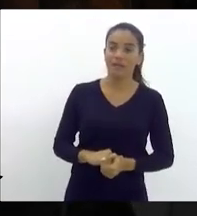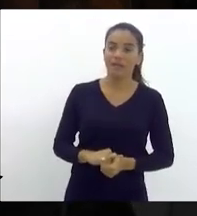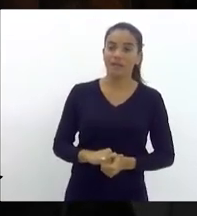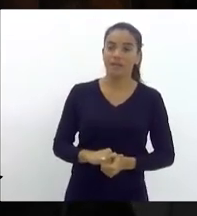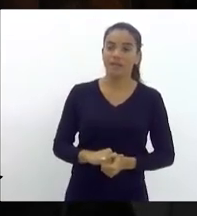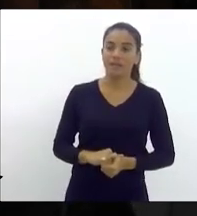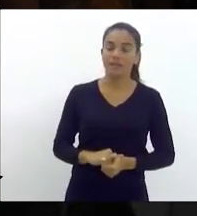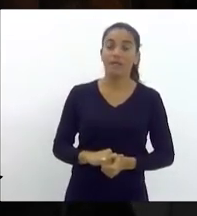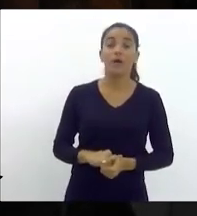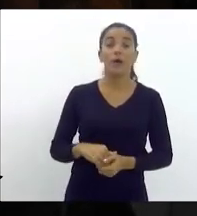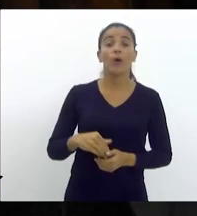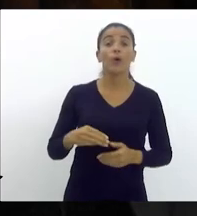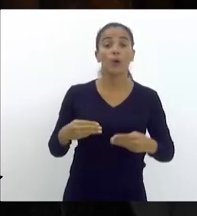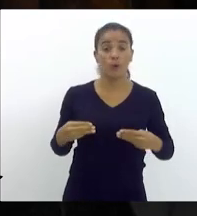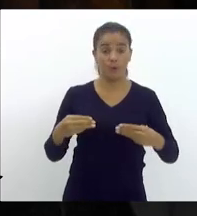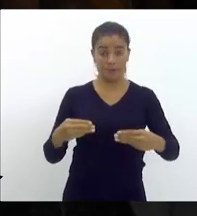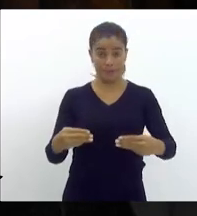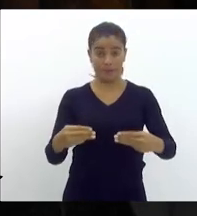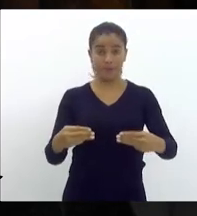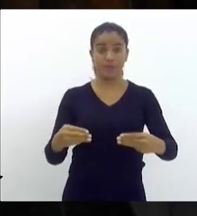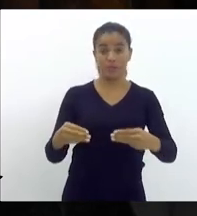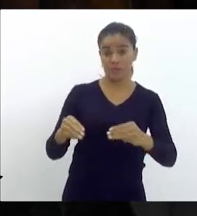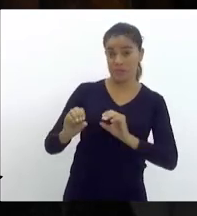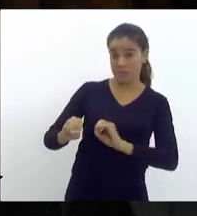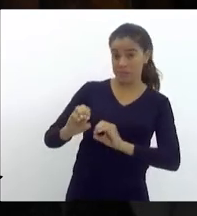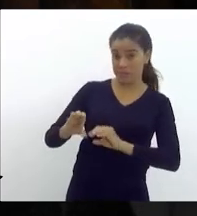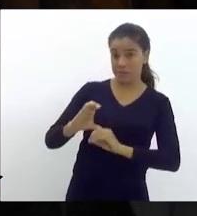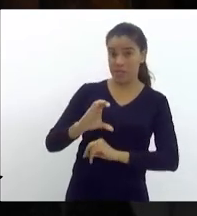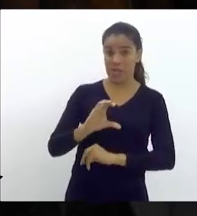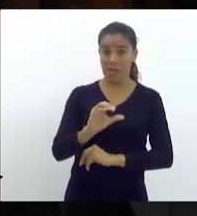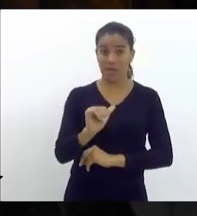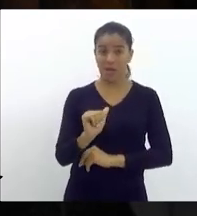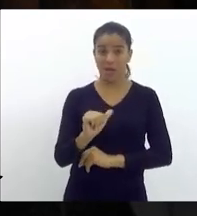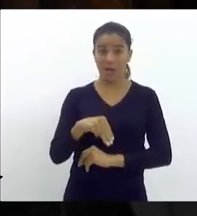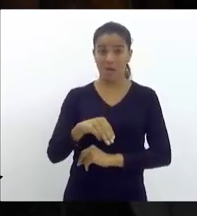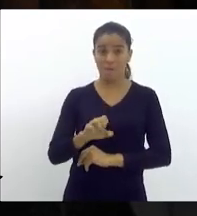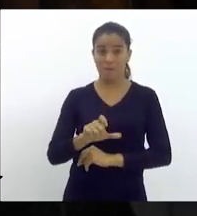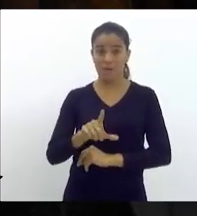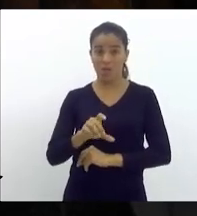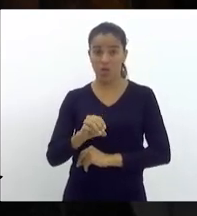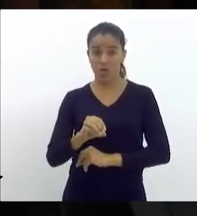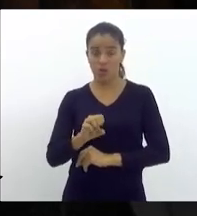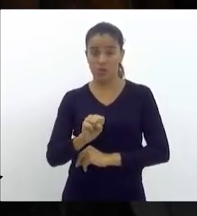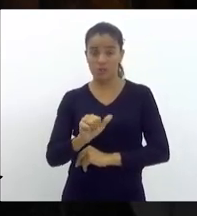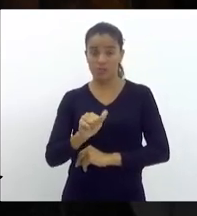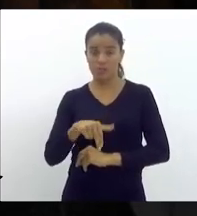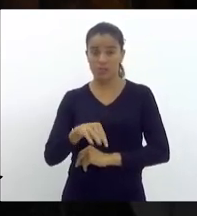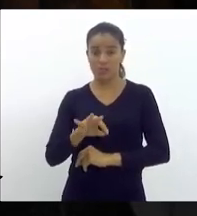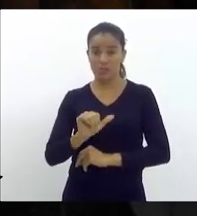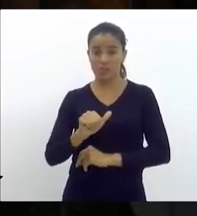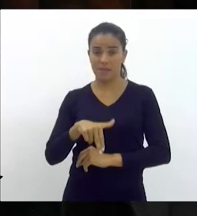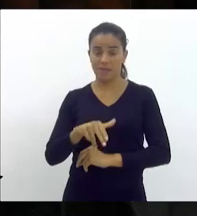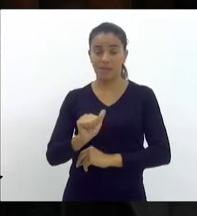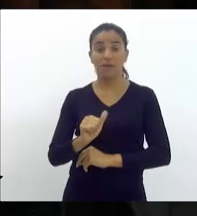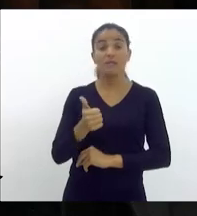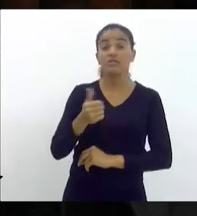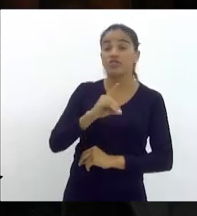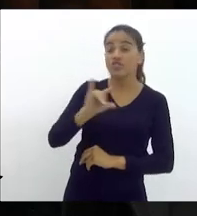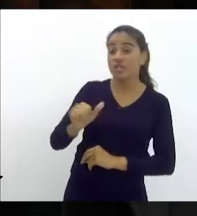o ministro da educação, atual, Camilo Santana, no dia 16 de janeiro,